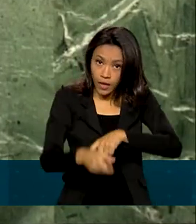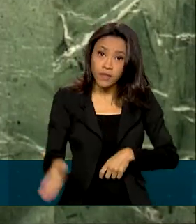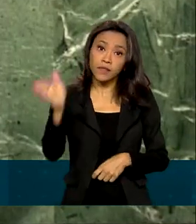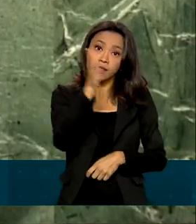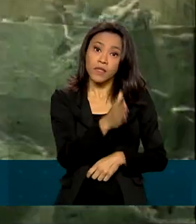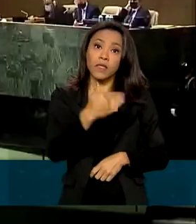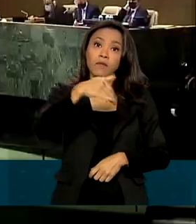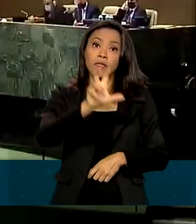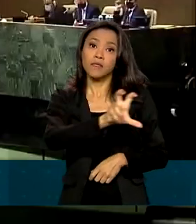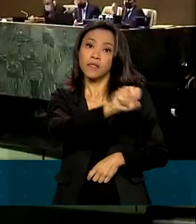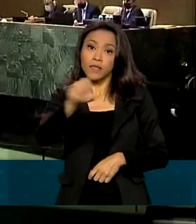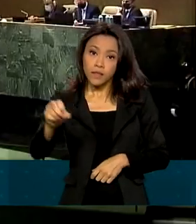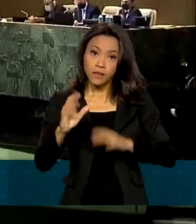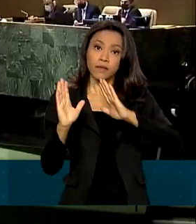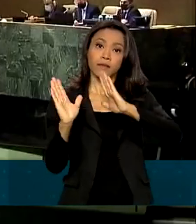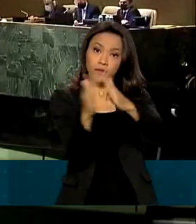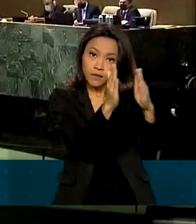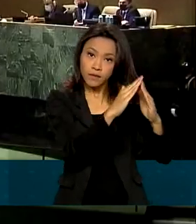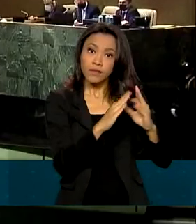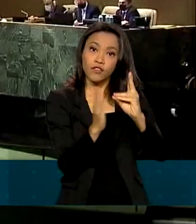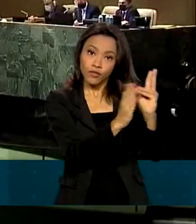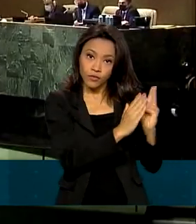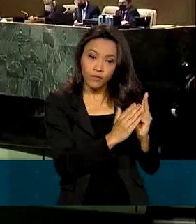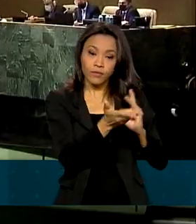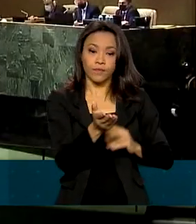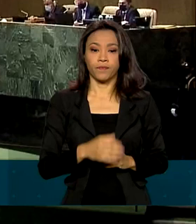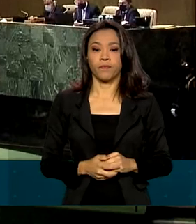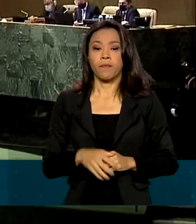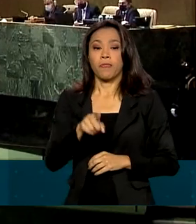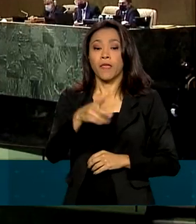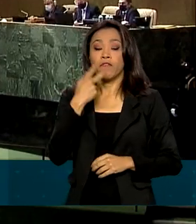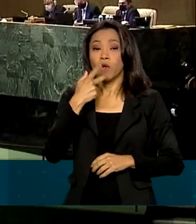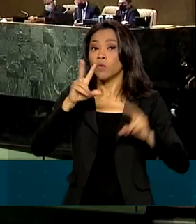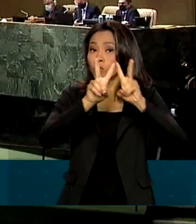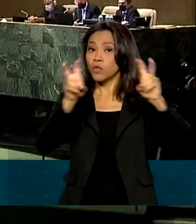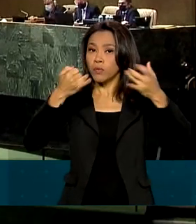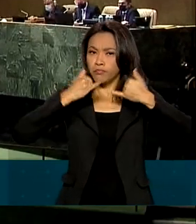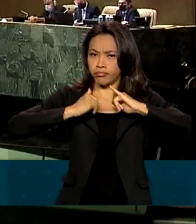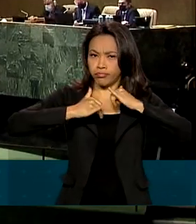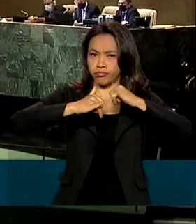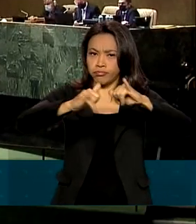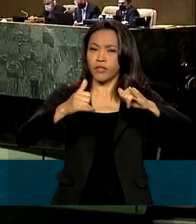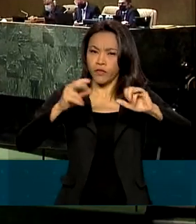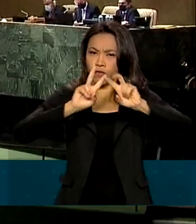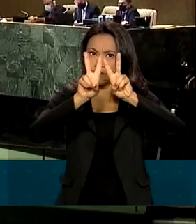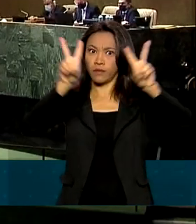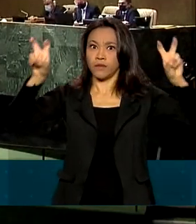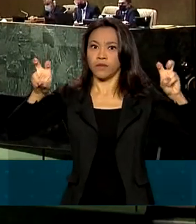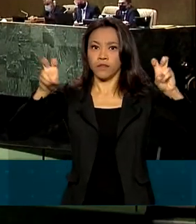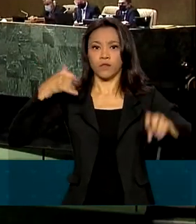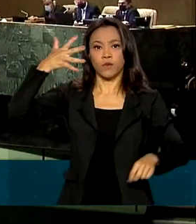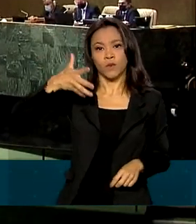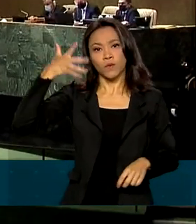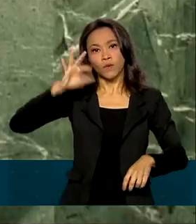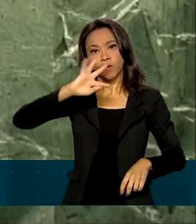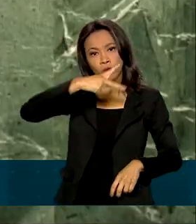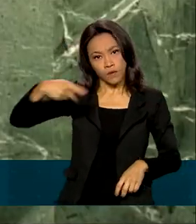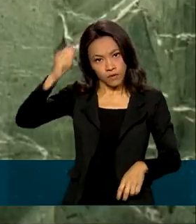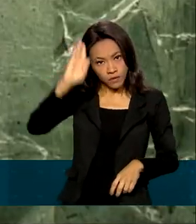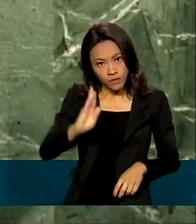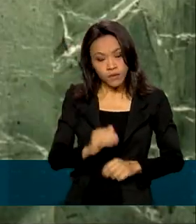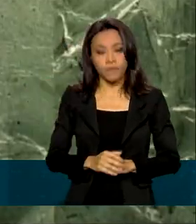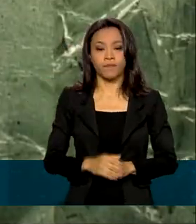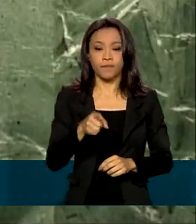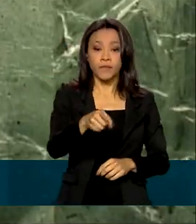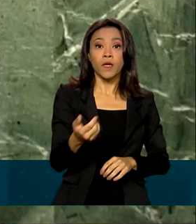comunidades indígenas. O potencial energético do Brasil também foi destaque no discurso do presidente da República. No